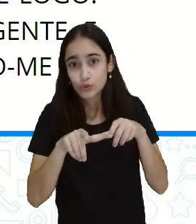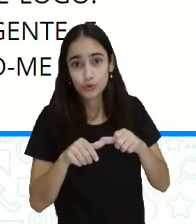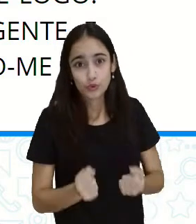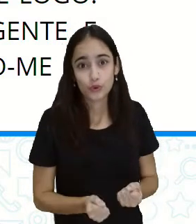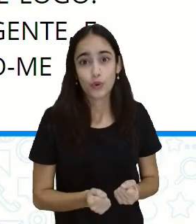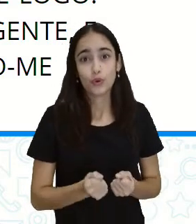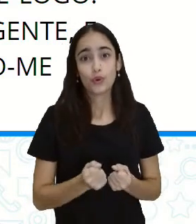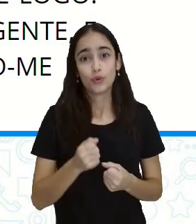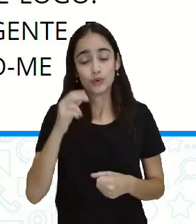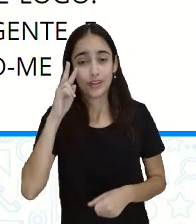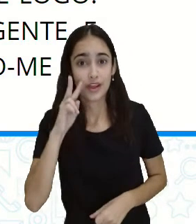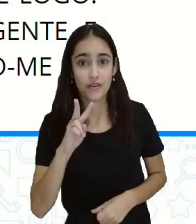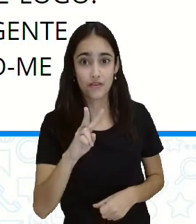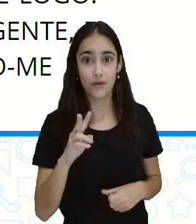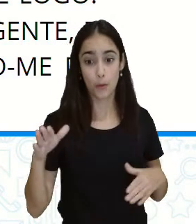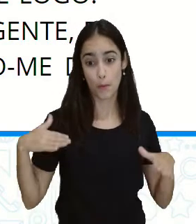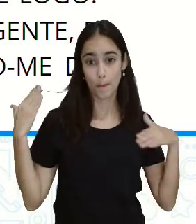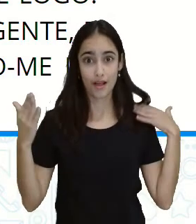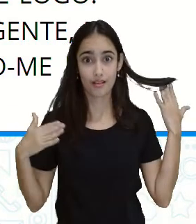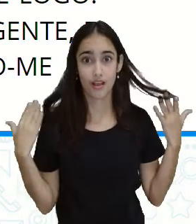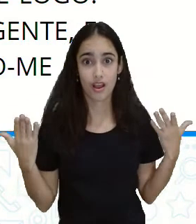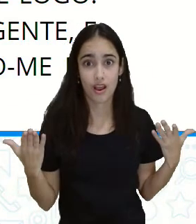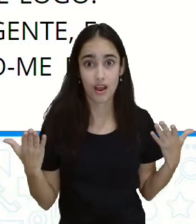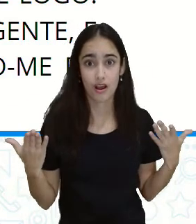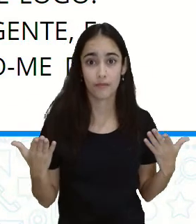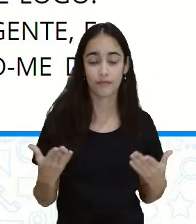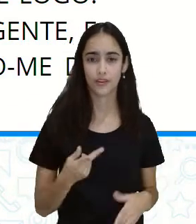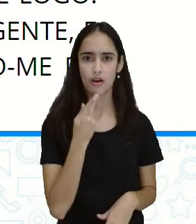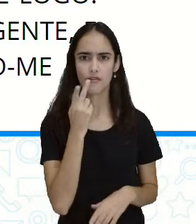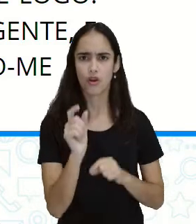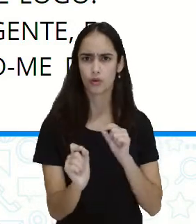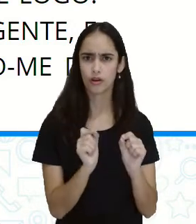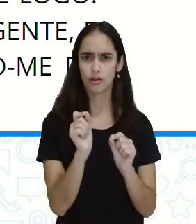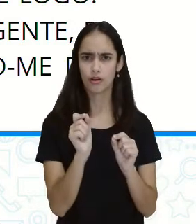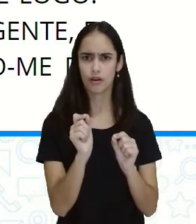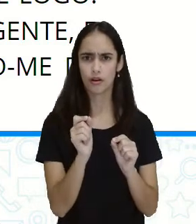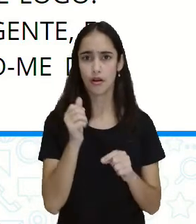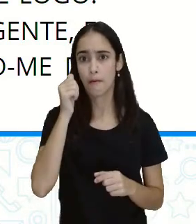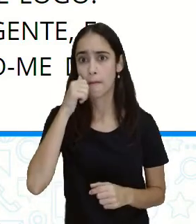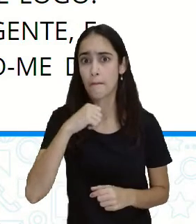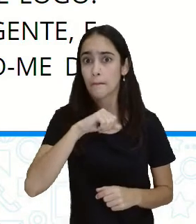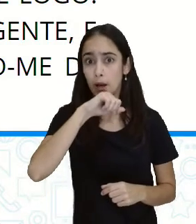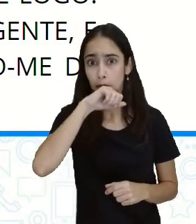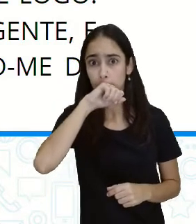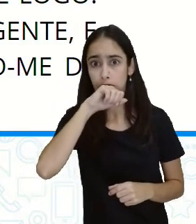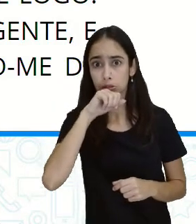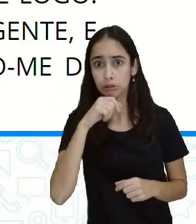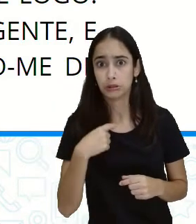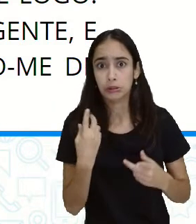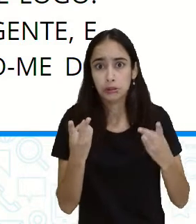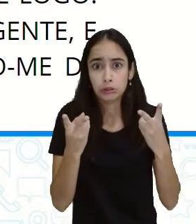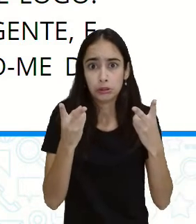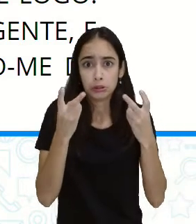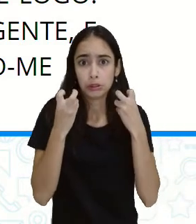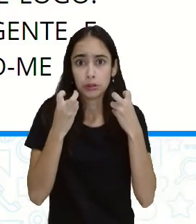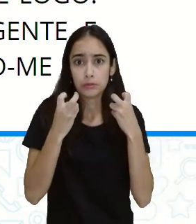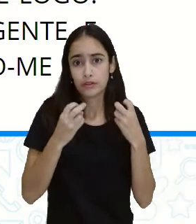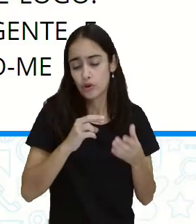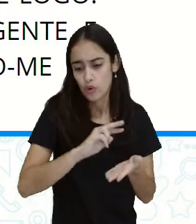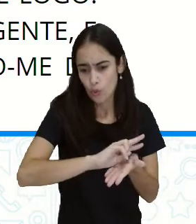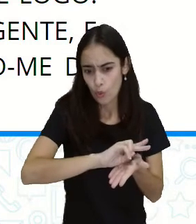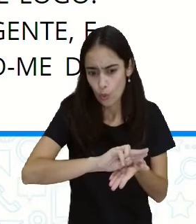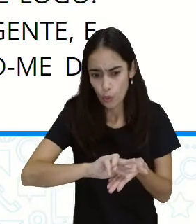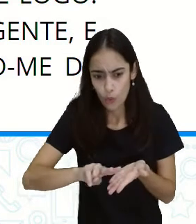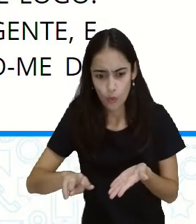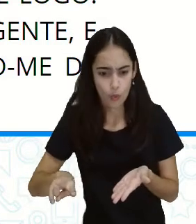do seu passeio. E aí ele falou assim para a mãe, mamãe, eu observei muita coisa interessante,